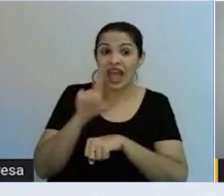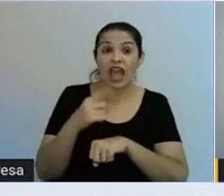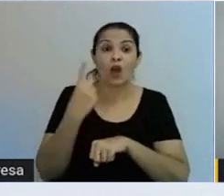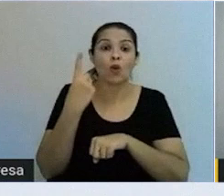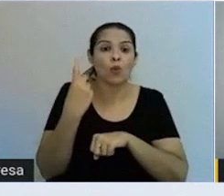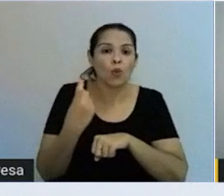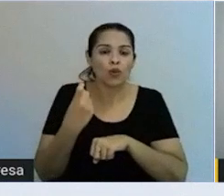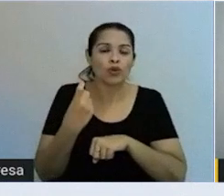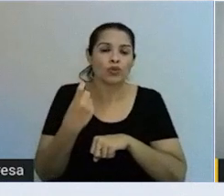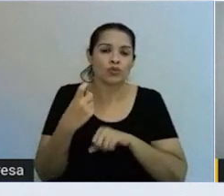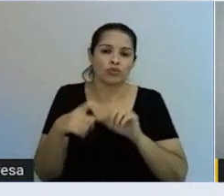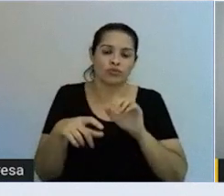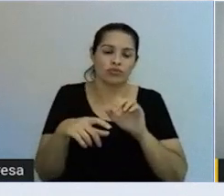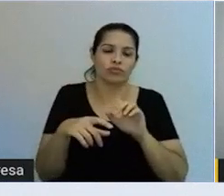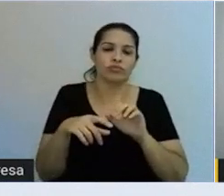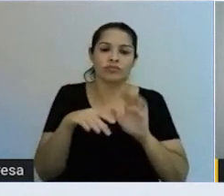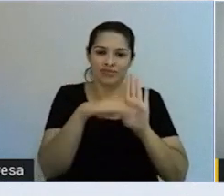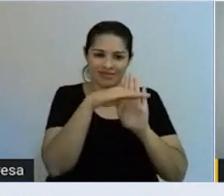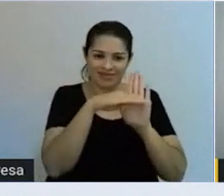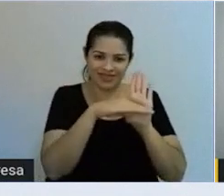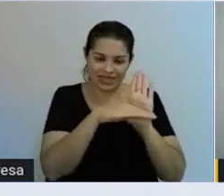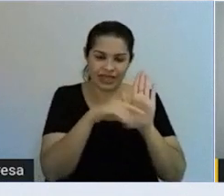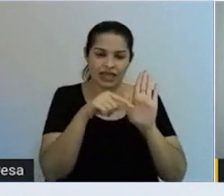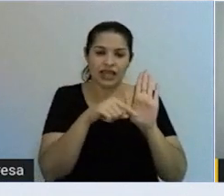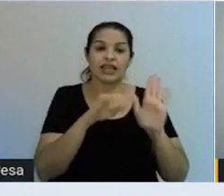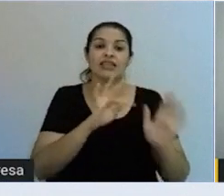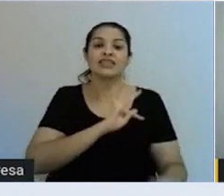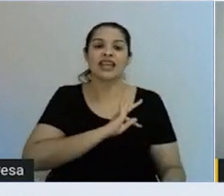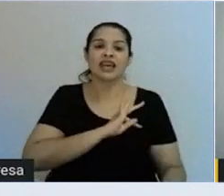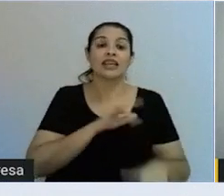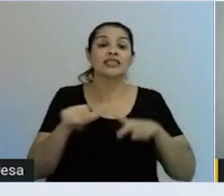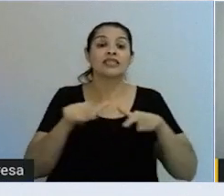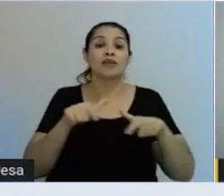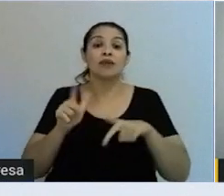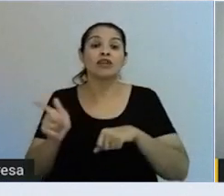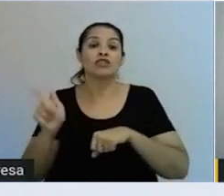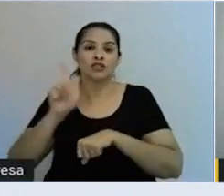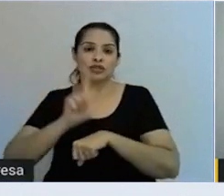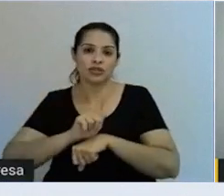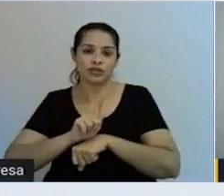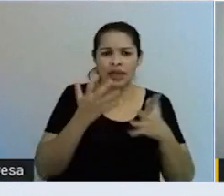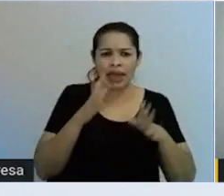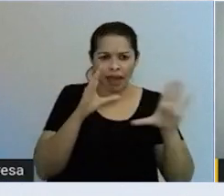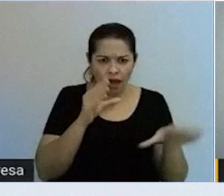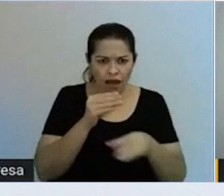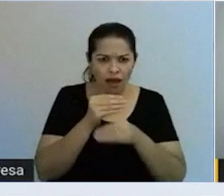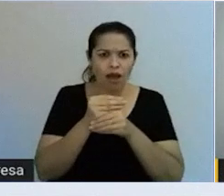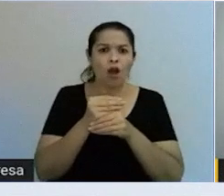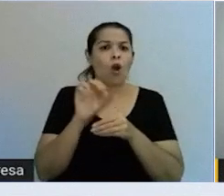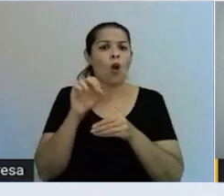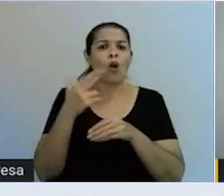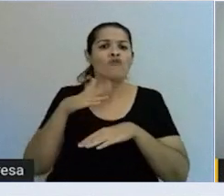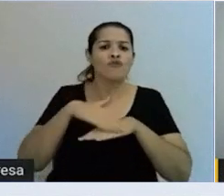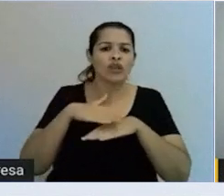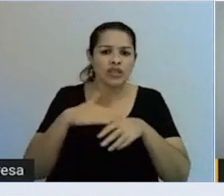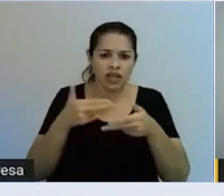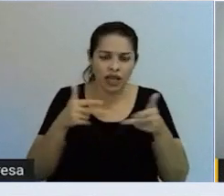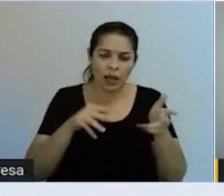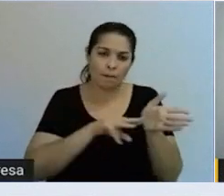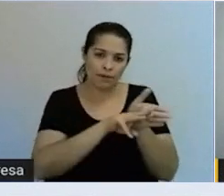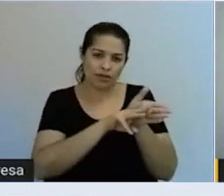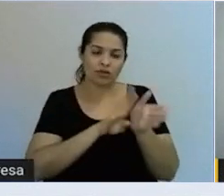juntamente com os pilares gerenciais, quando você vai implementar a metodologia na empresa.